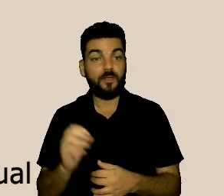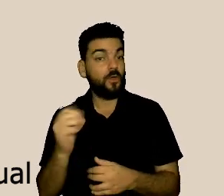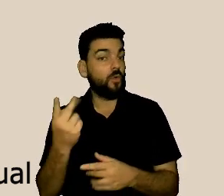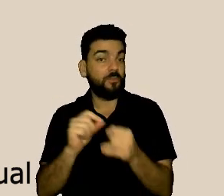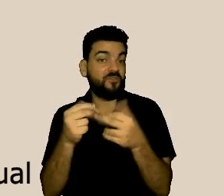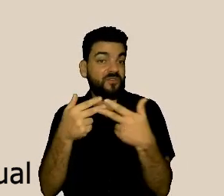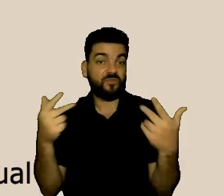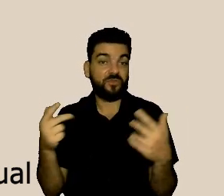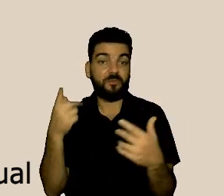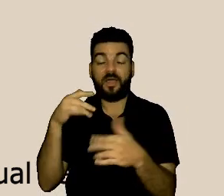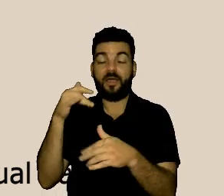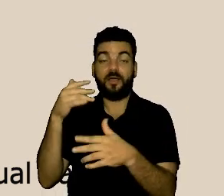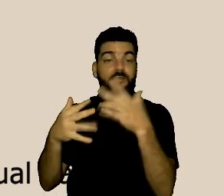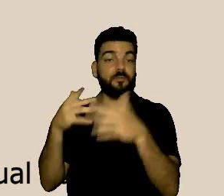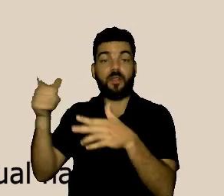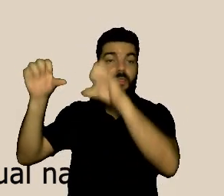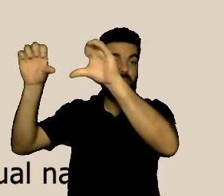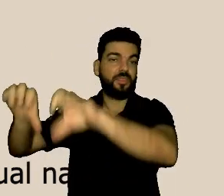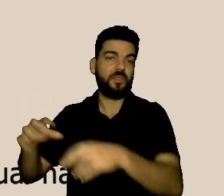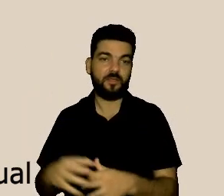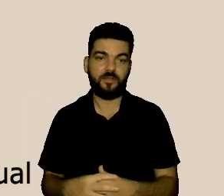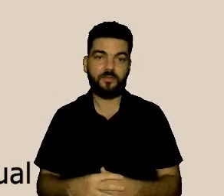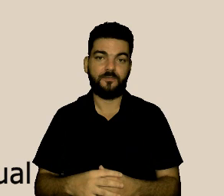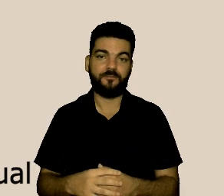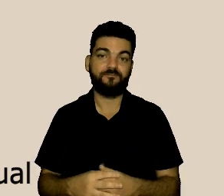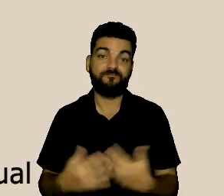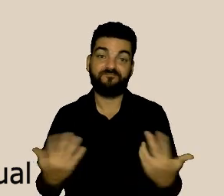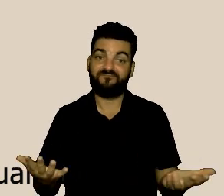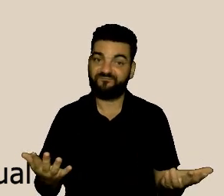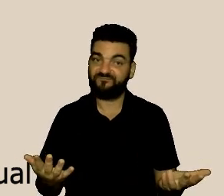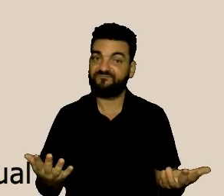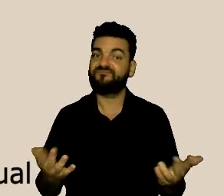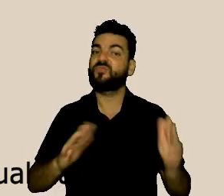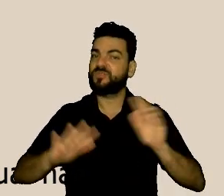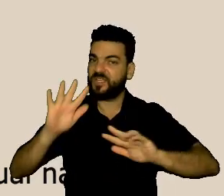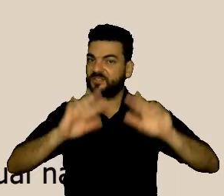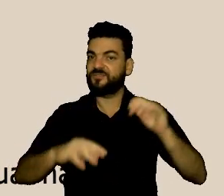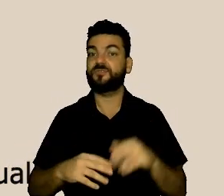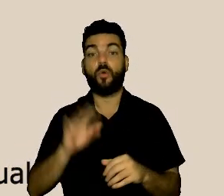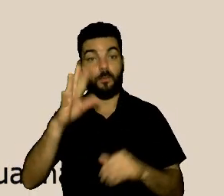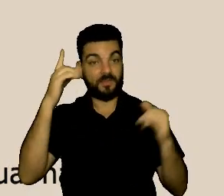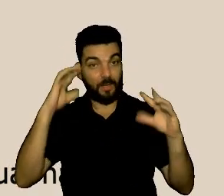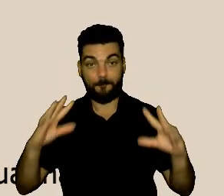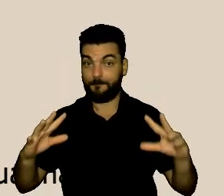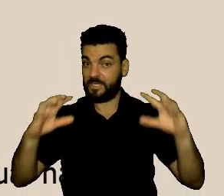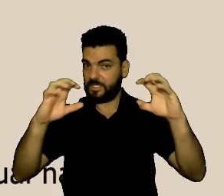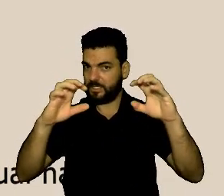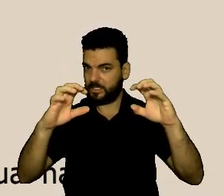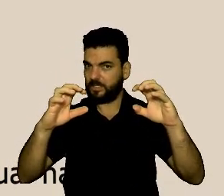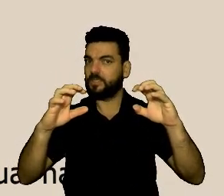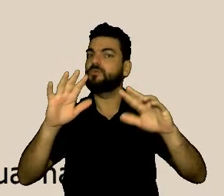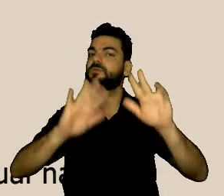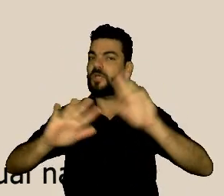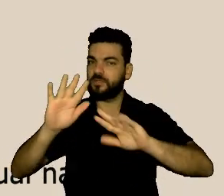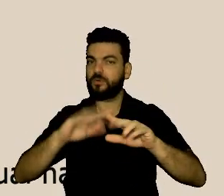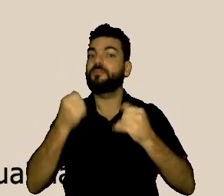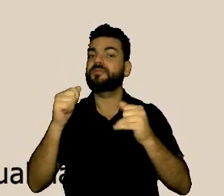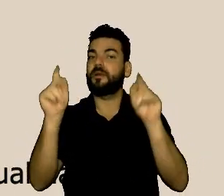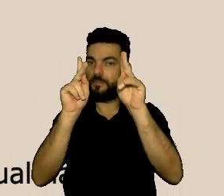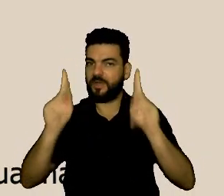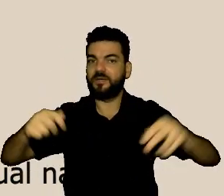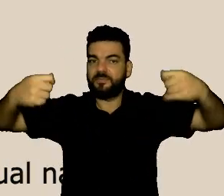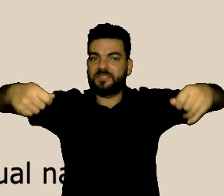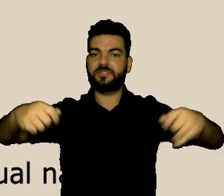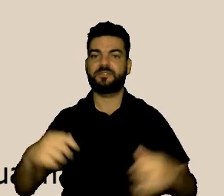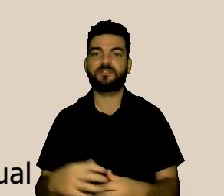então, conflitos subliminares ou expressos devem ser tratados, porque eles podem ou não